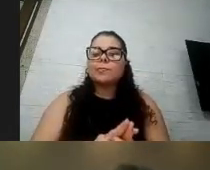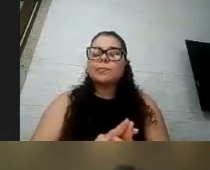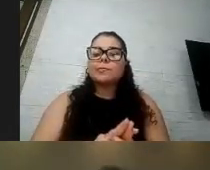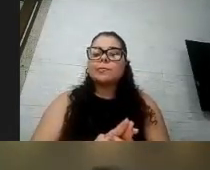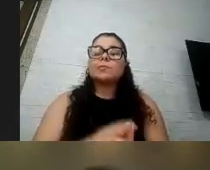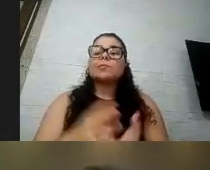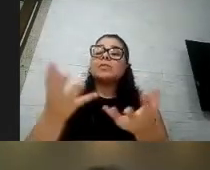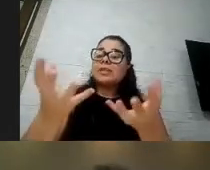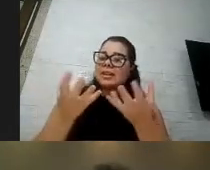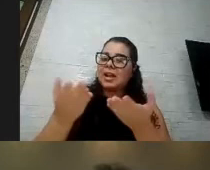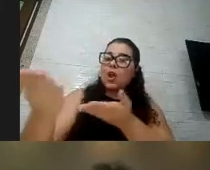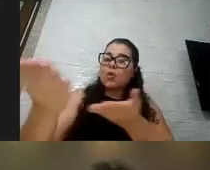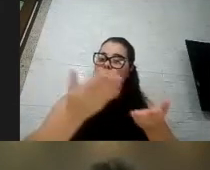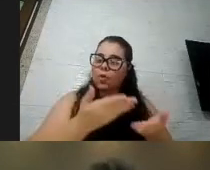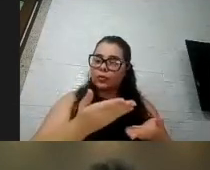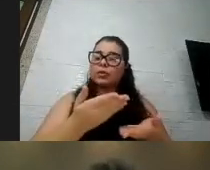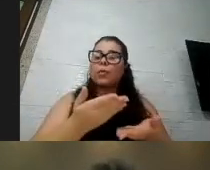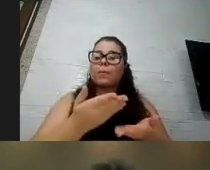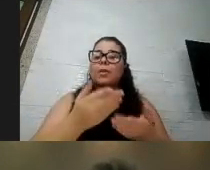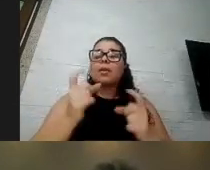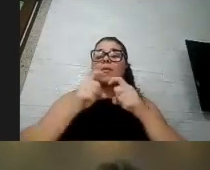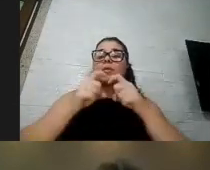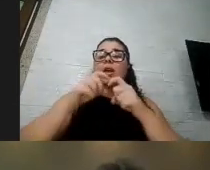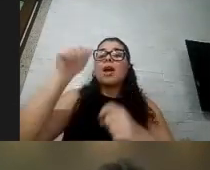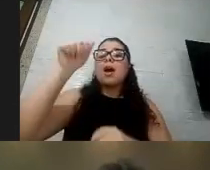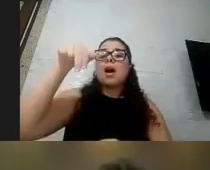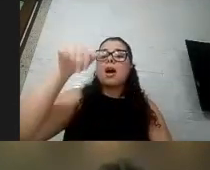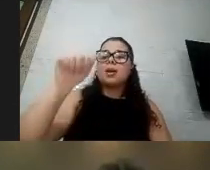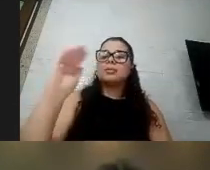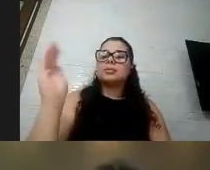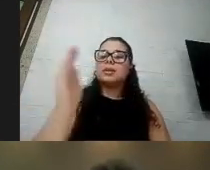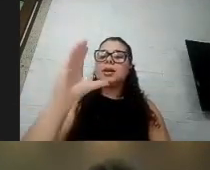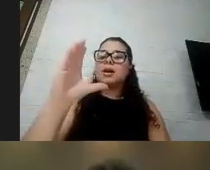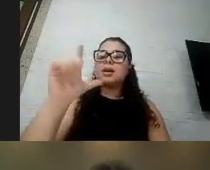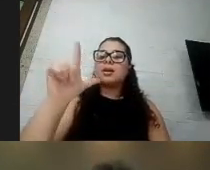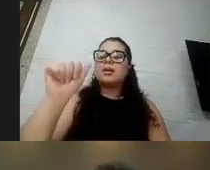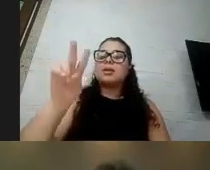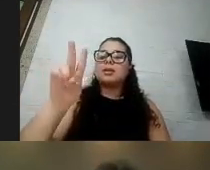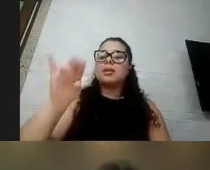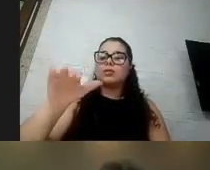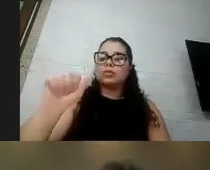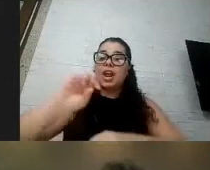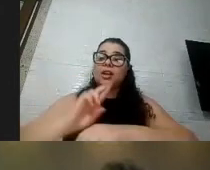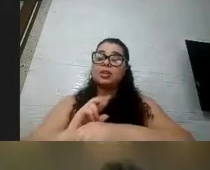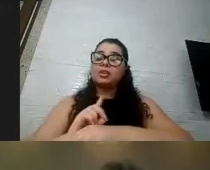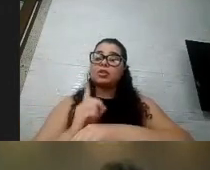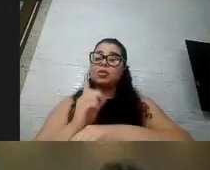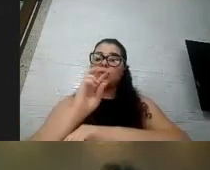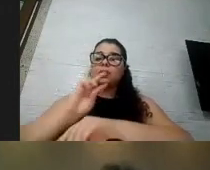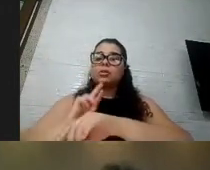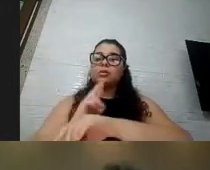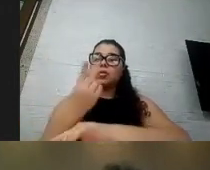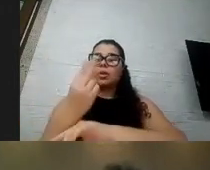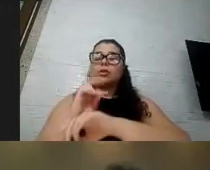queria convidar a doutora Ana Cláudia para conversar com a gente. ideia é que hoje a gente converse um pouquinho então